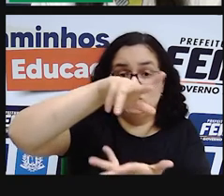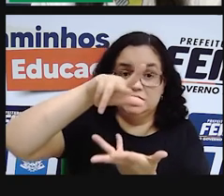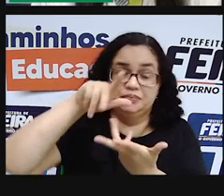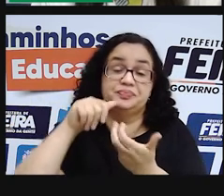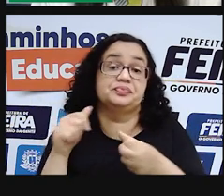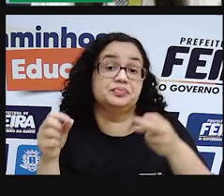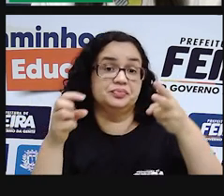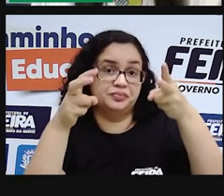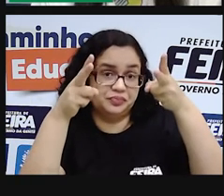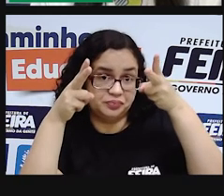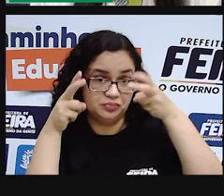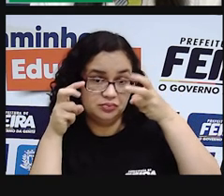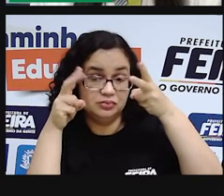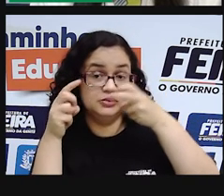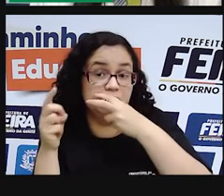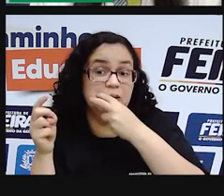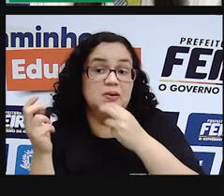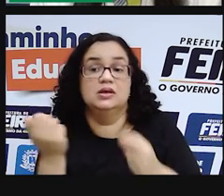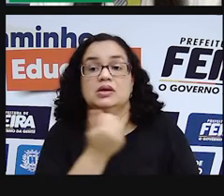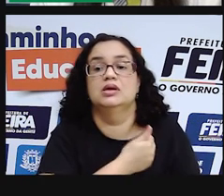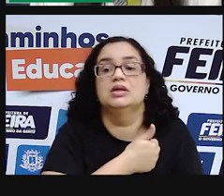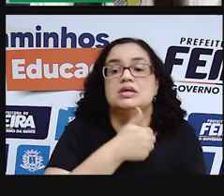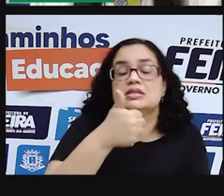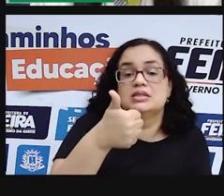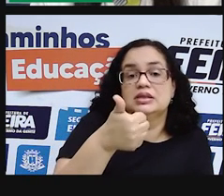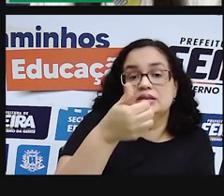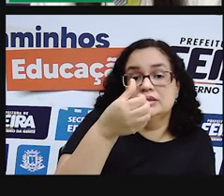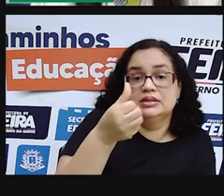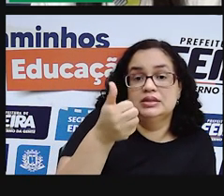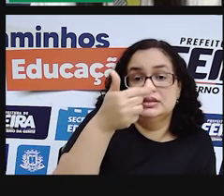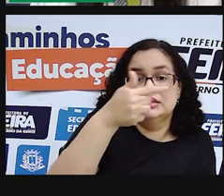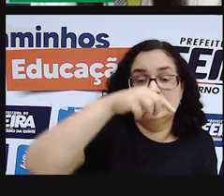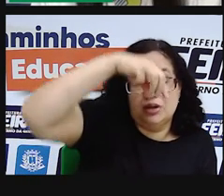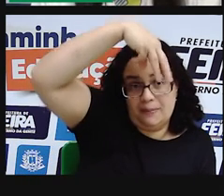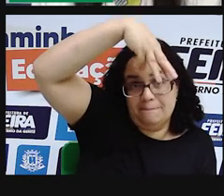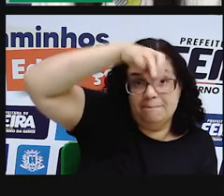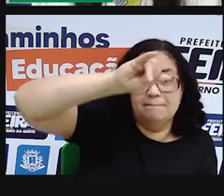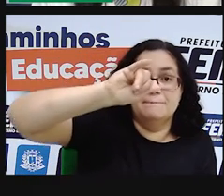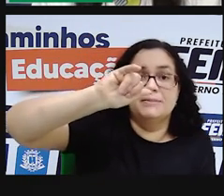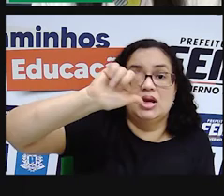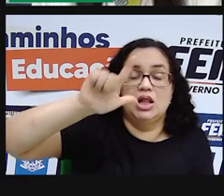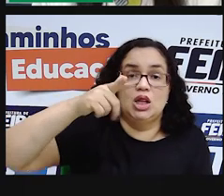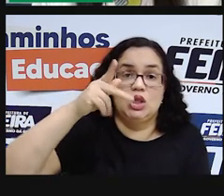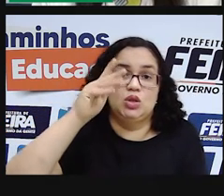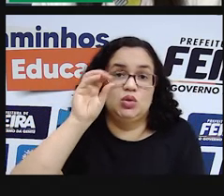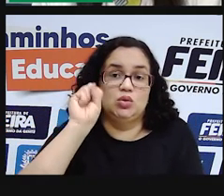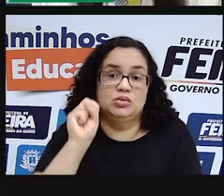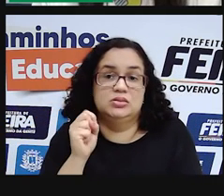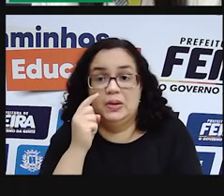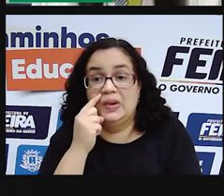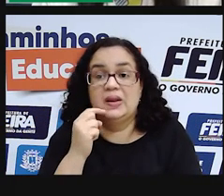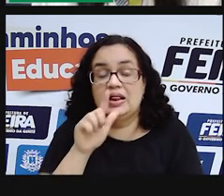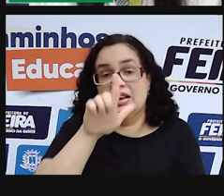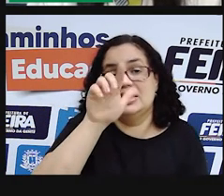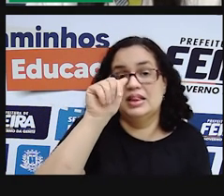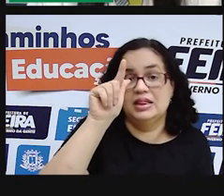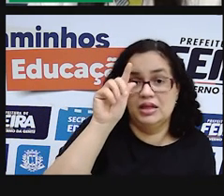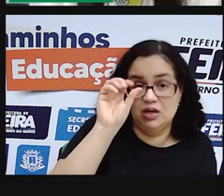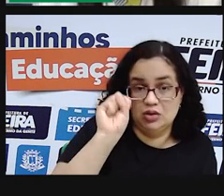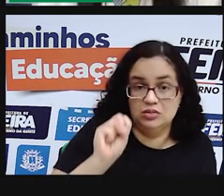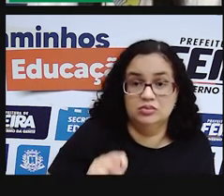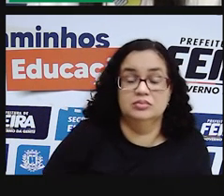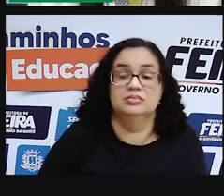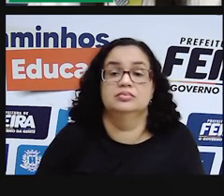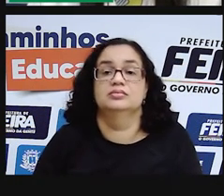Mas aí observe o número aí, 117 milhões. Muito lago, muita lagoa e muita